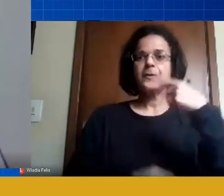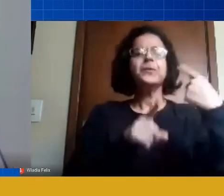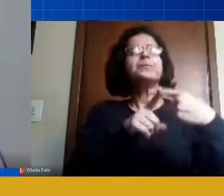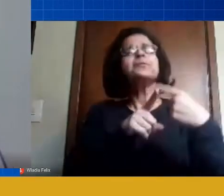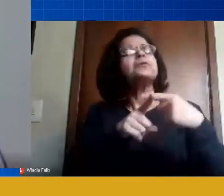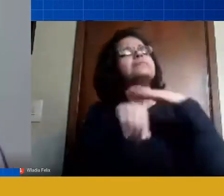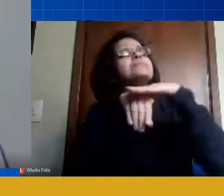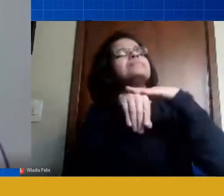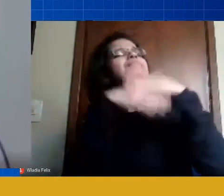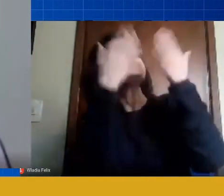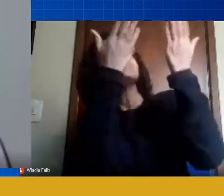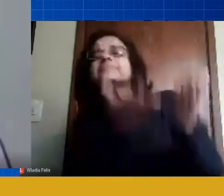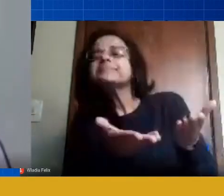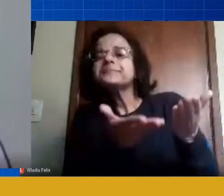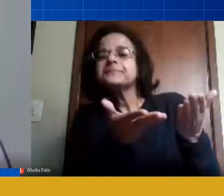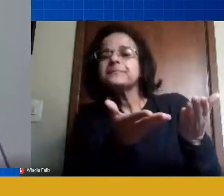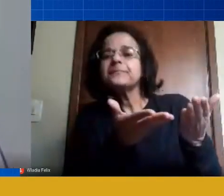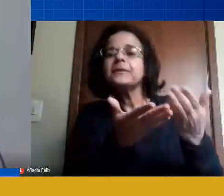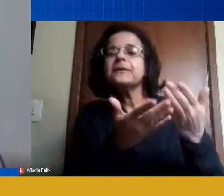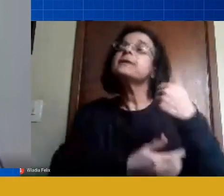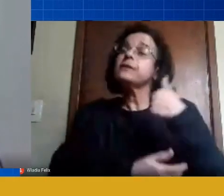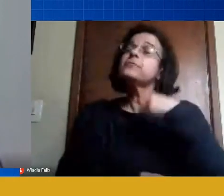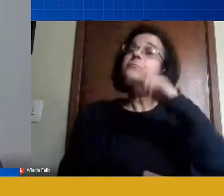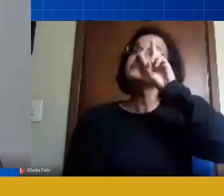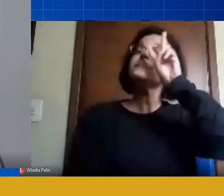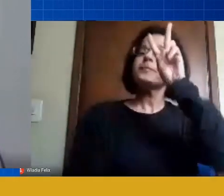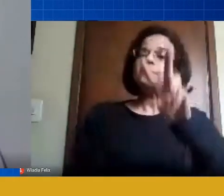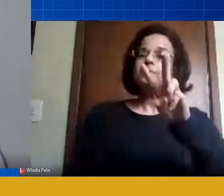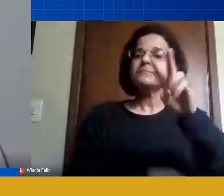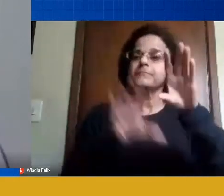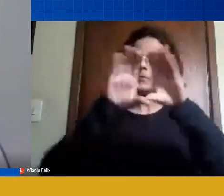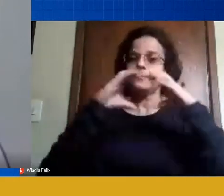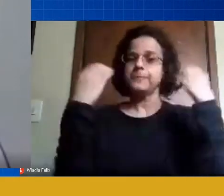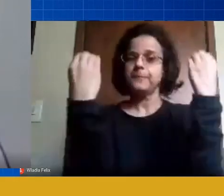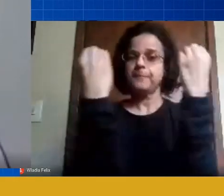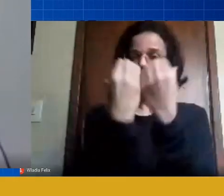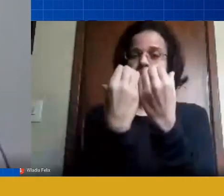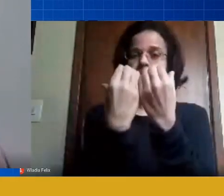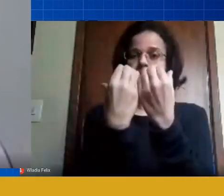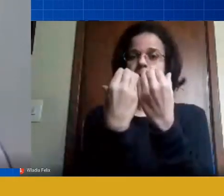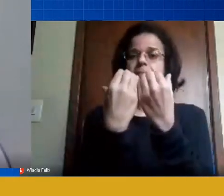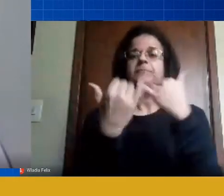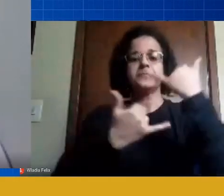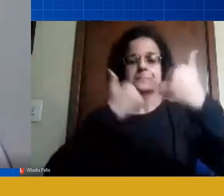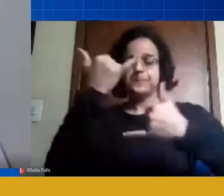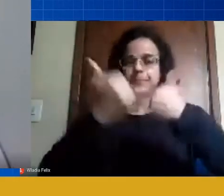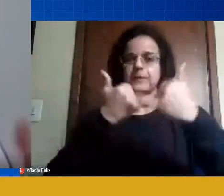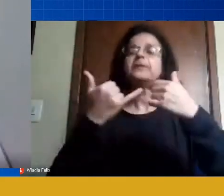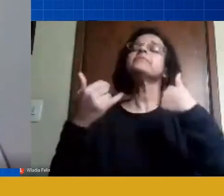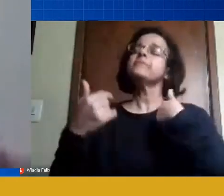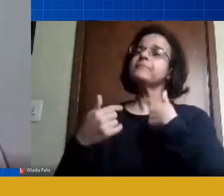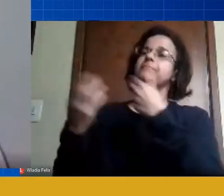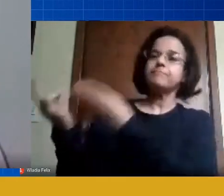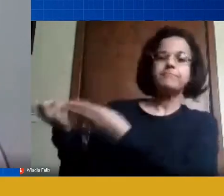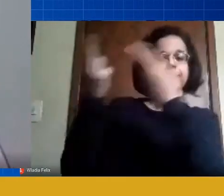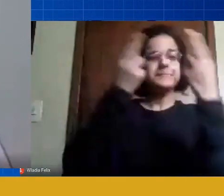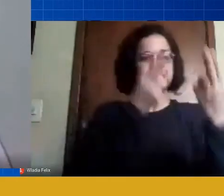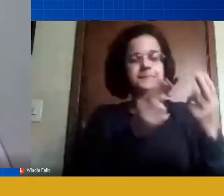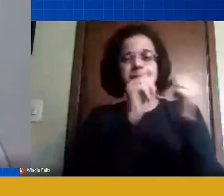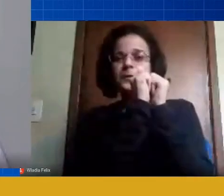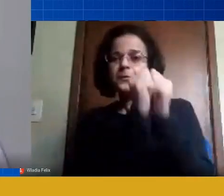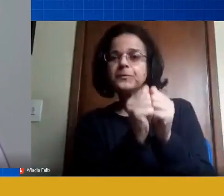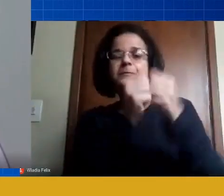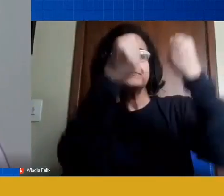conversando contigo, né? Eu tenho assistido muitos congressos, o Congresso Brincar, fui convidada pelo senhor para estar fazendo uma